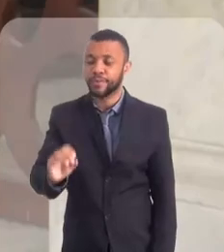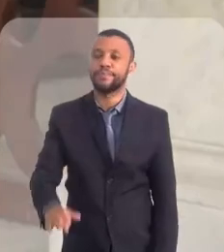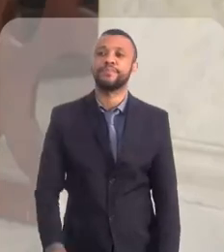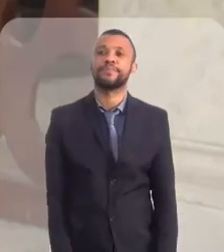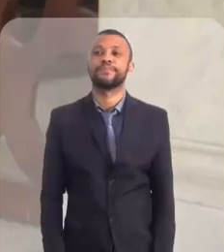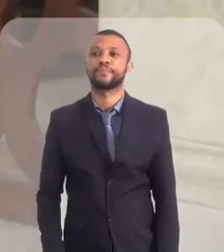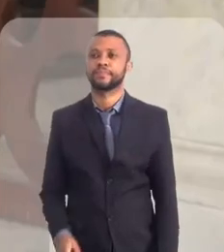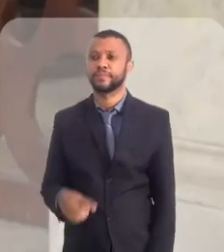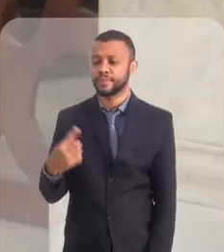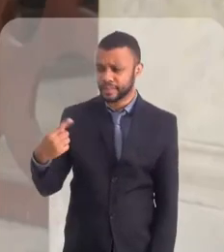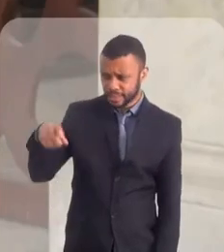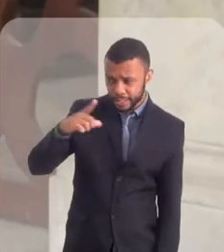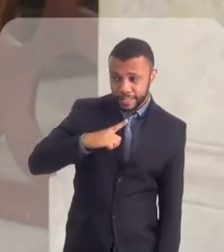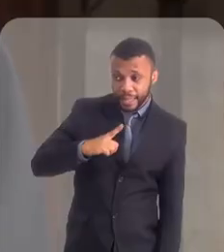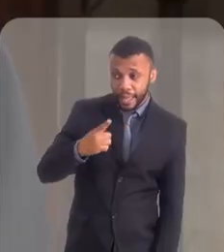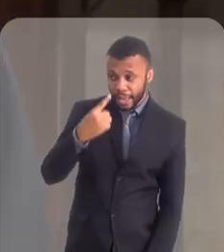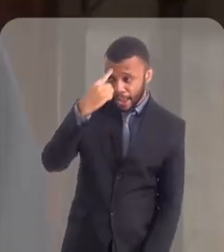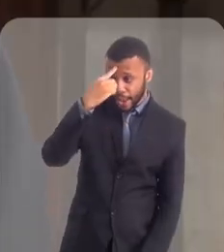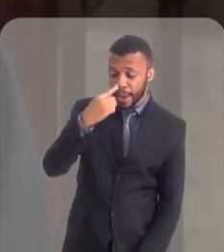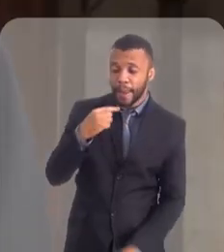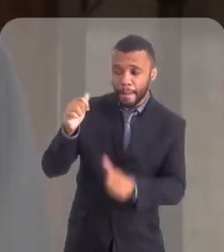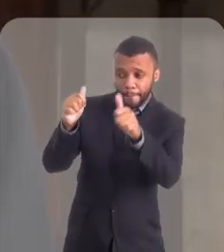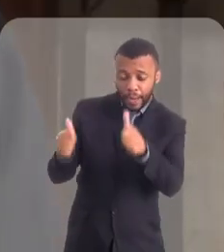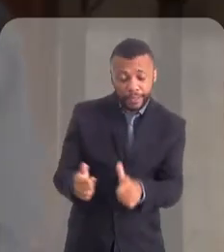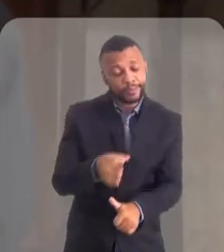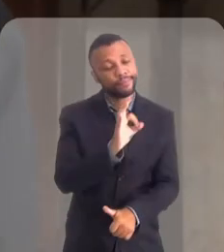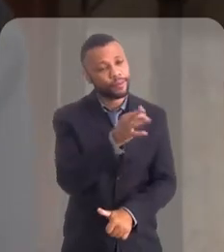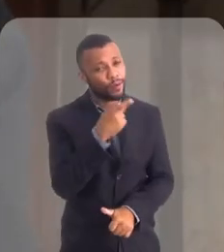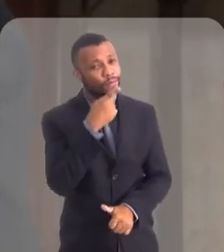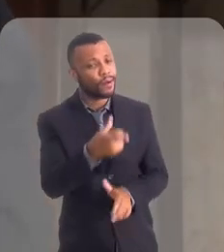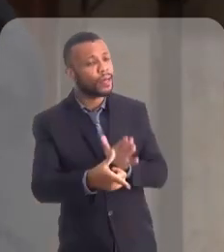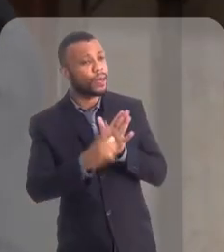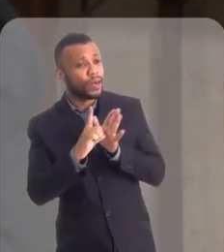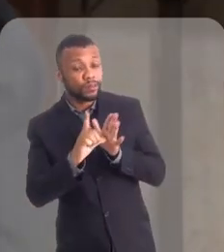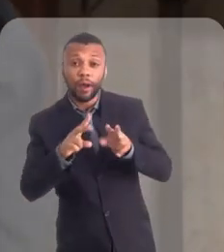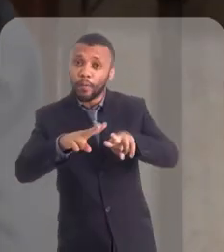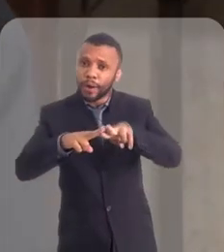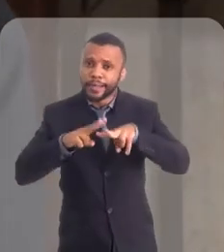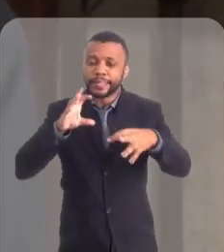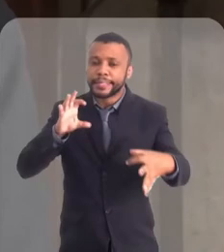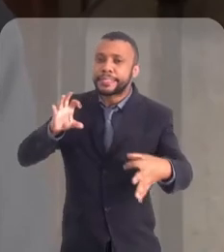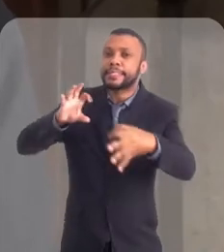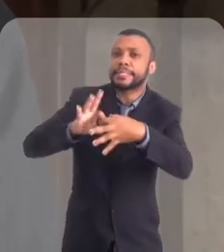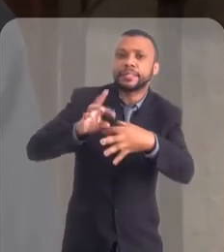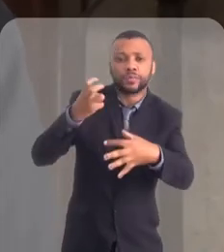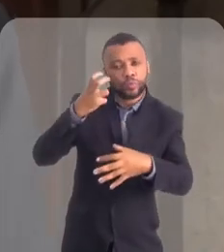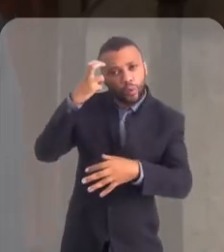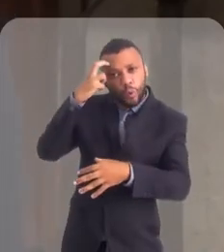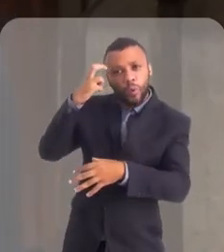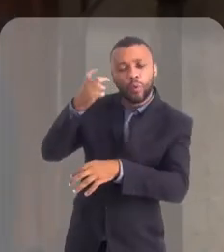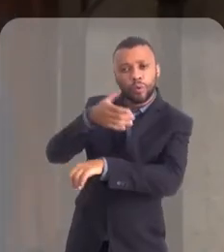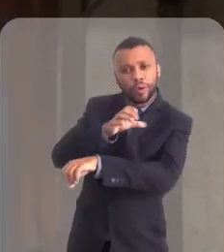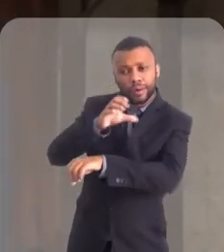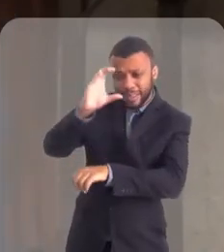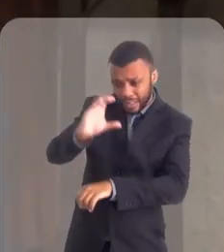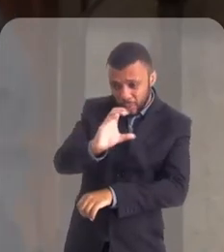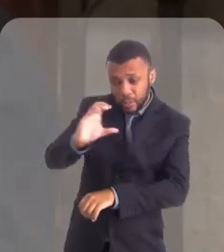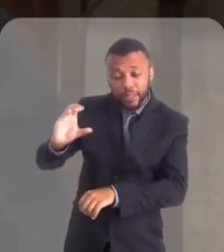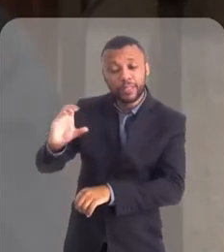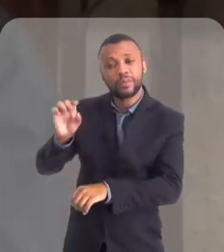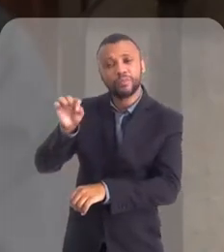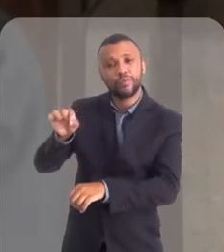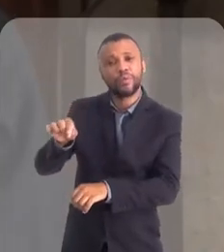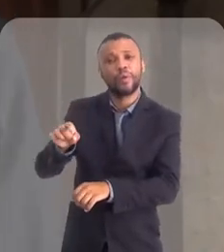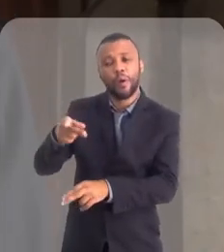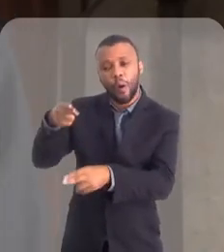Então, vocês têm imagens. Temos, é o que eu disse. Por conta dessa ligação, desse reconhecimento do catolicismo romano que nos